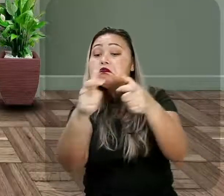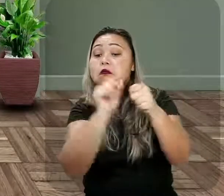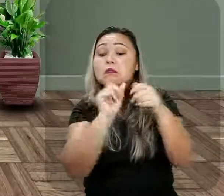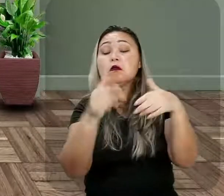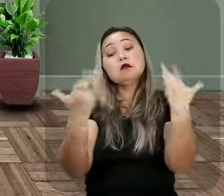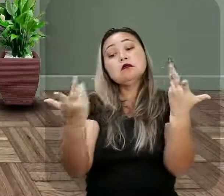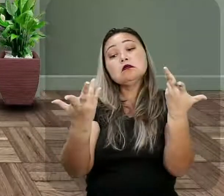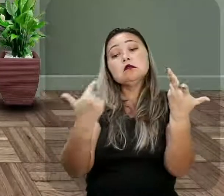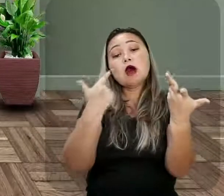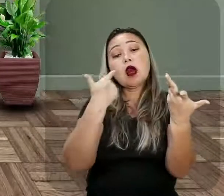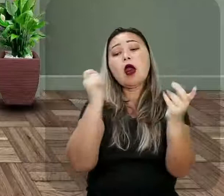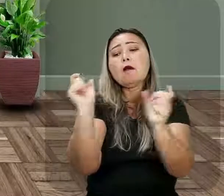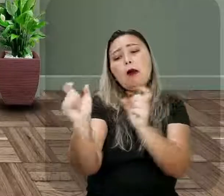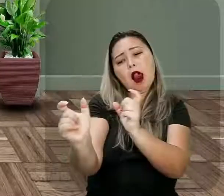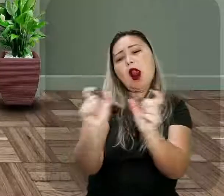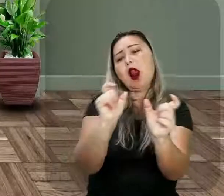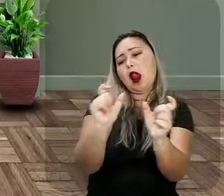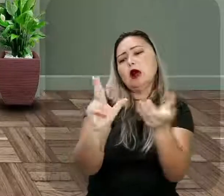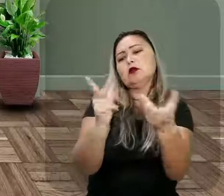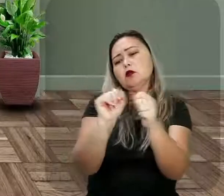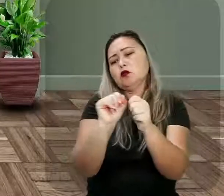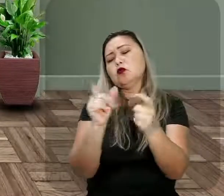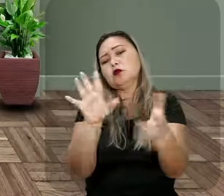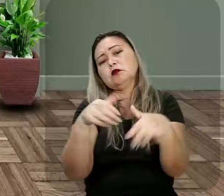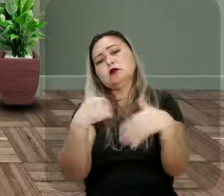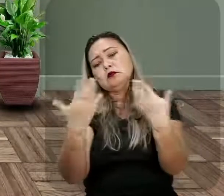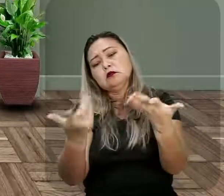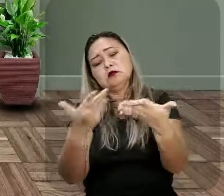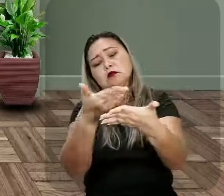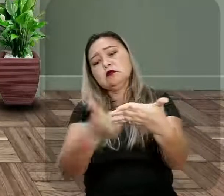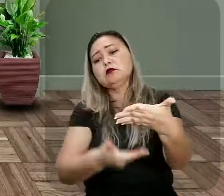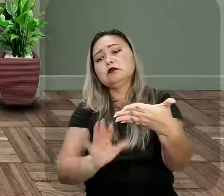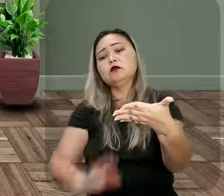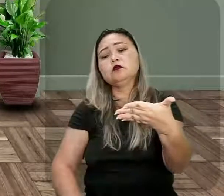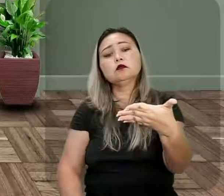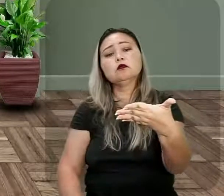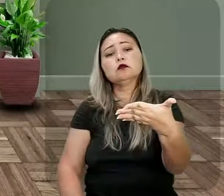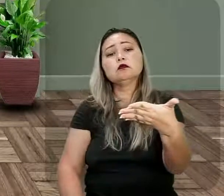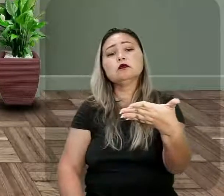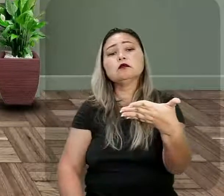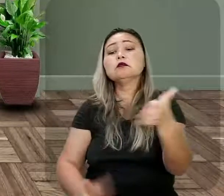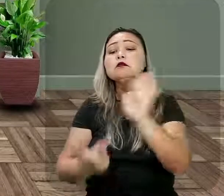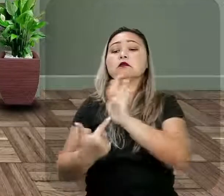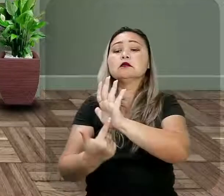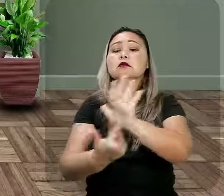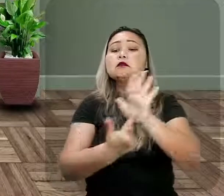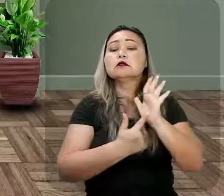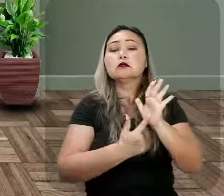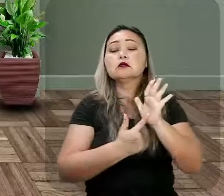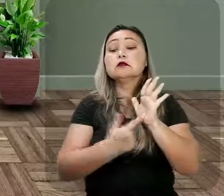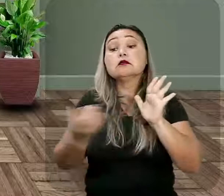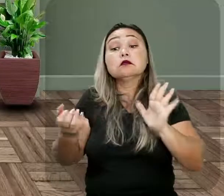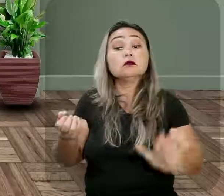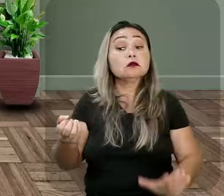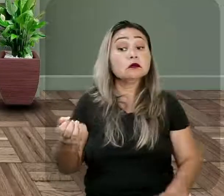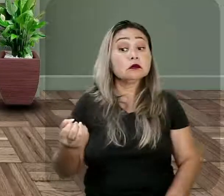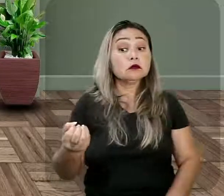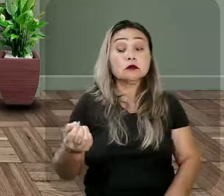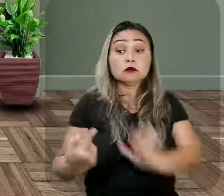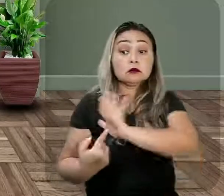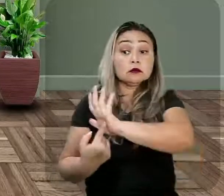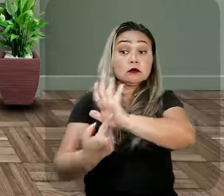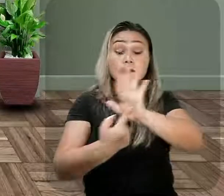encontrar algumas palavras, alguns trechos, porque trata aí de apresentar esse nosso